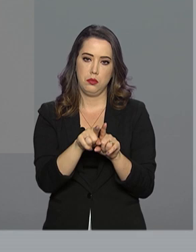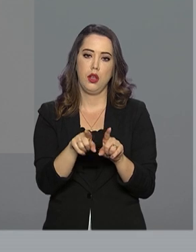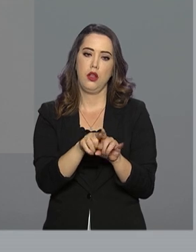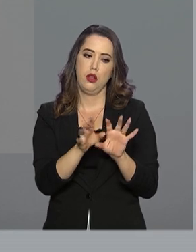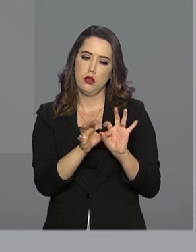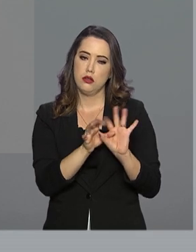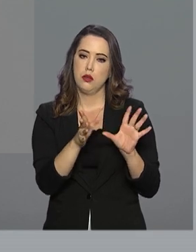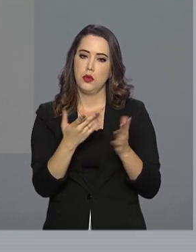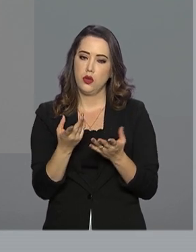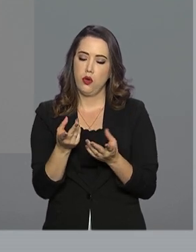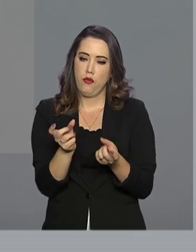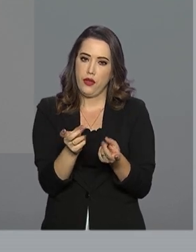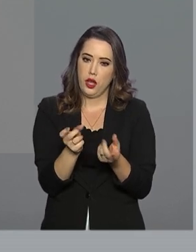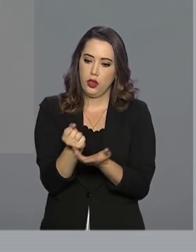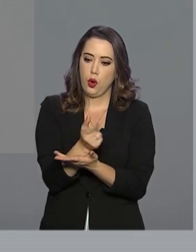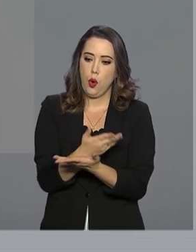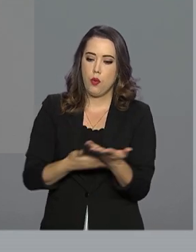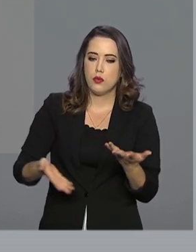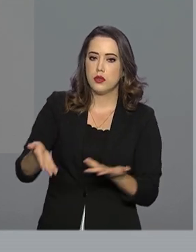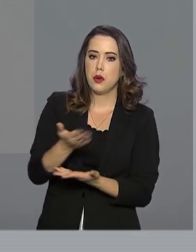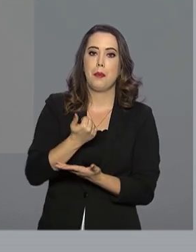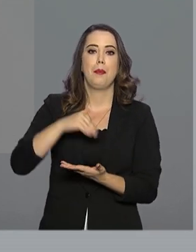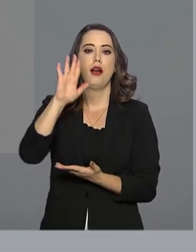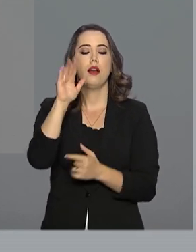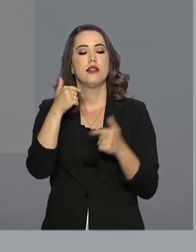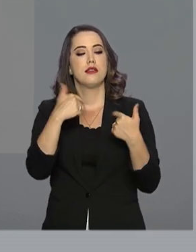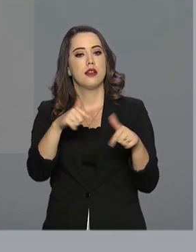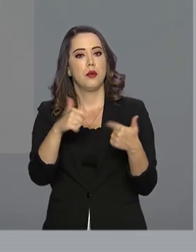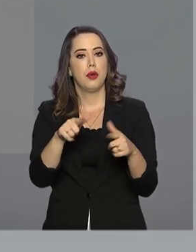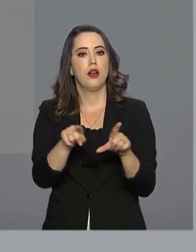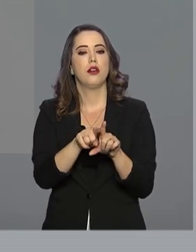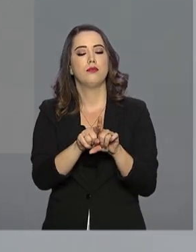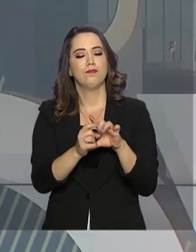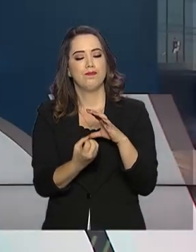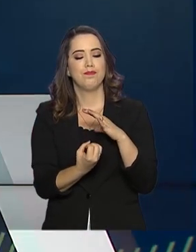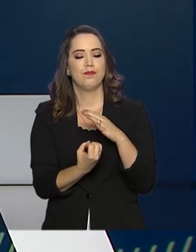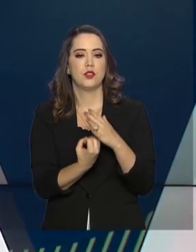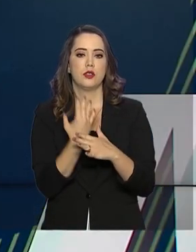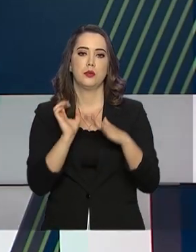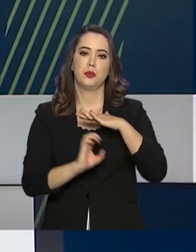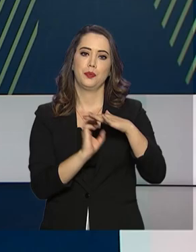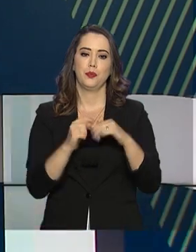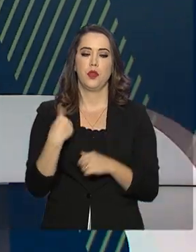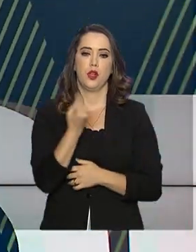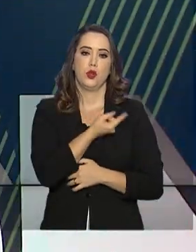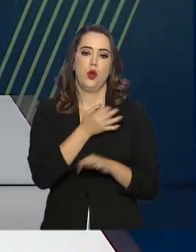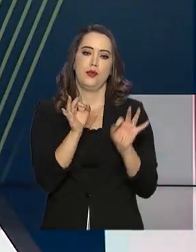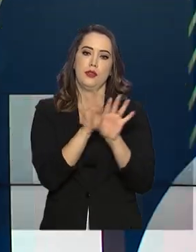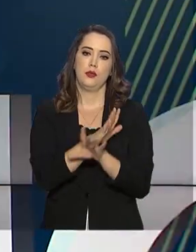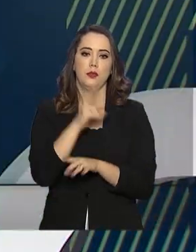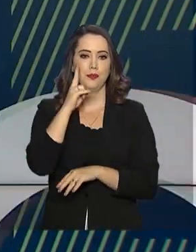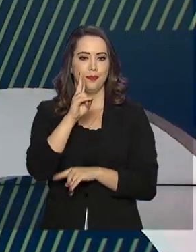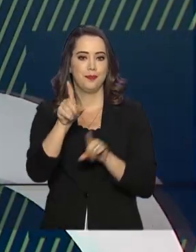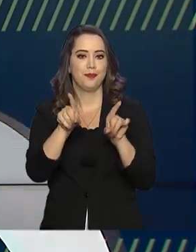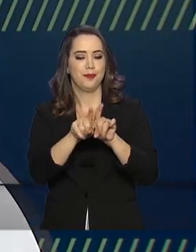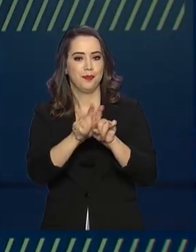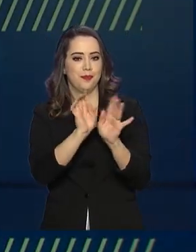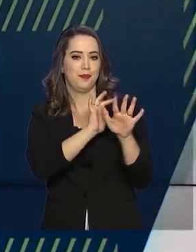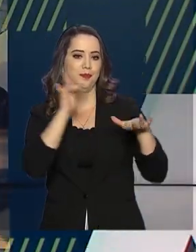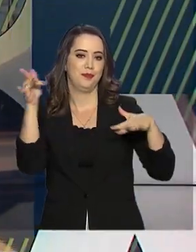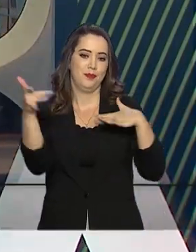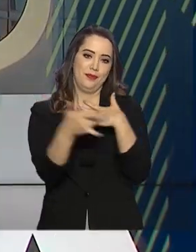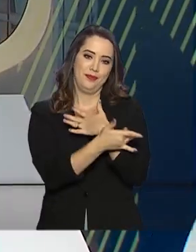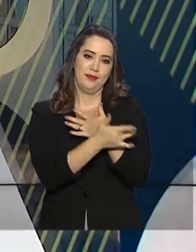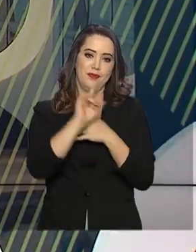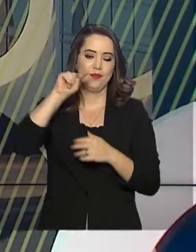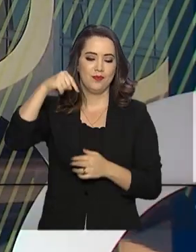finalizou dizendo que é mais geração de emprego e produção. O governo agora fica por aqui. Continue nos acompanhando